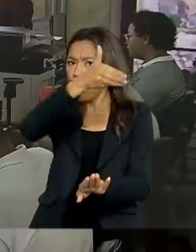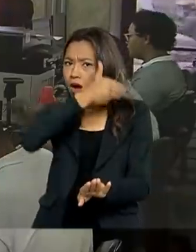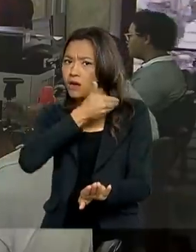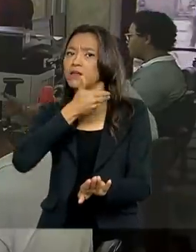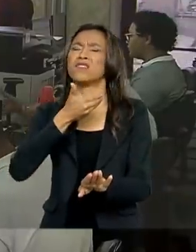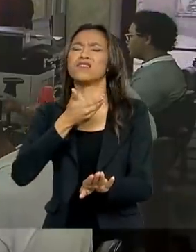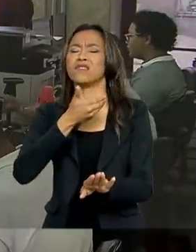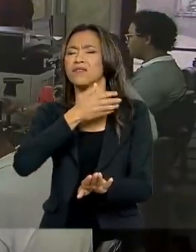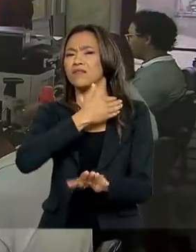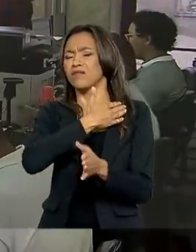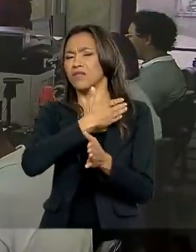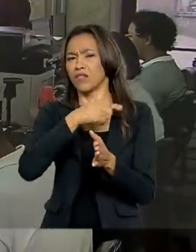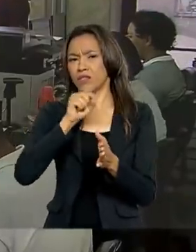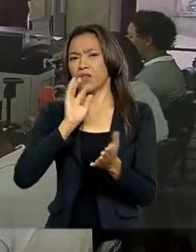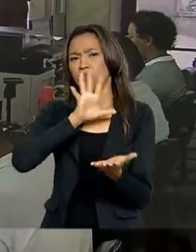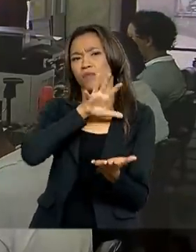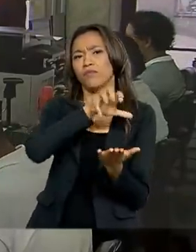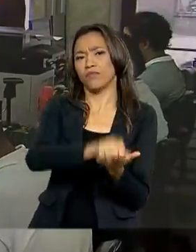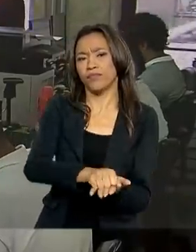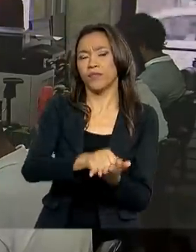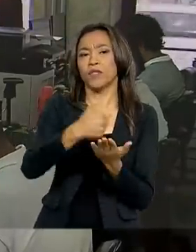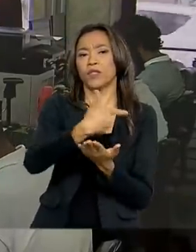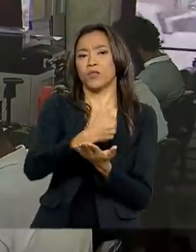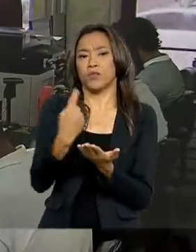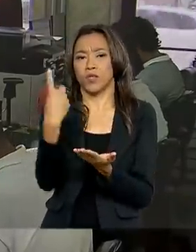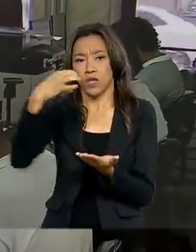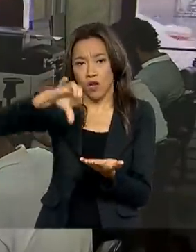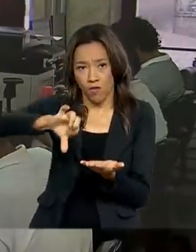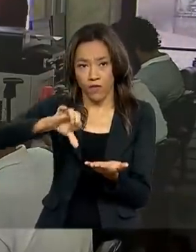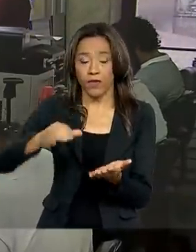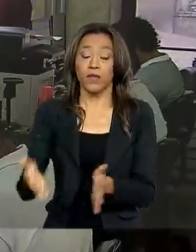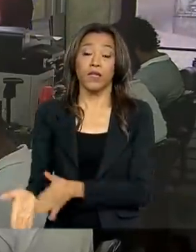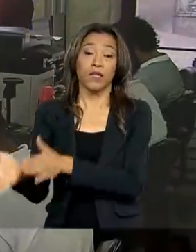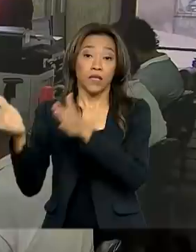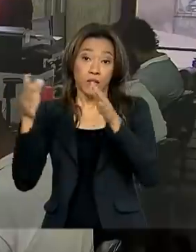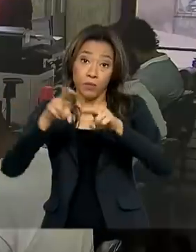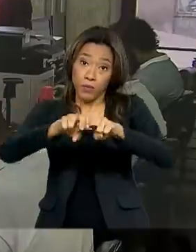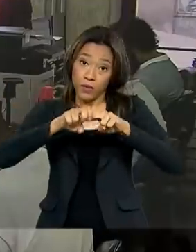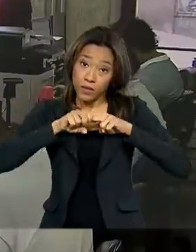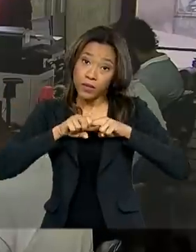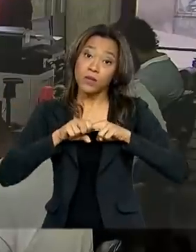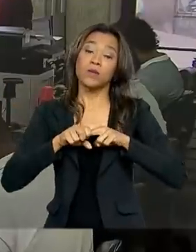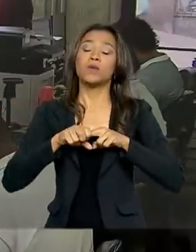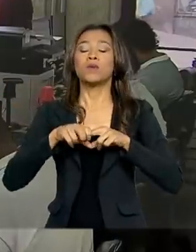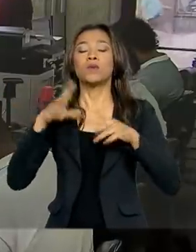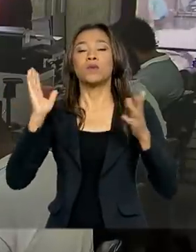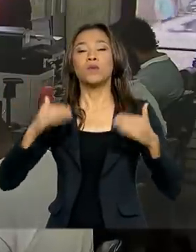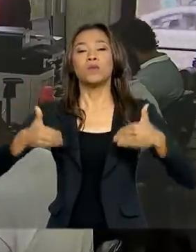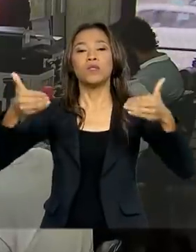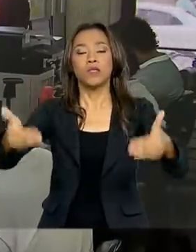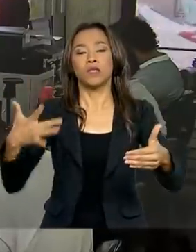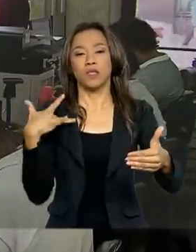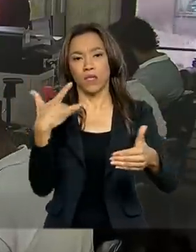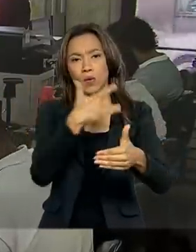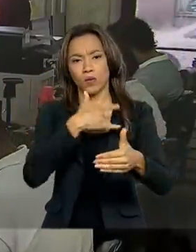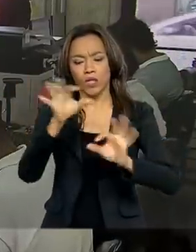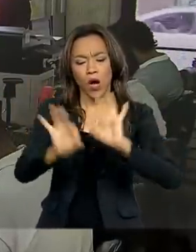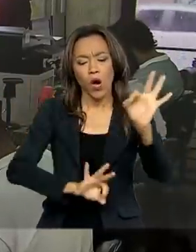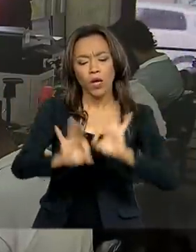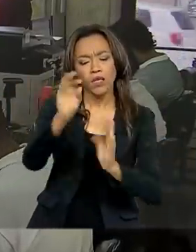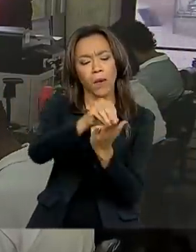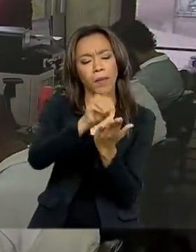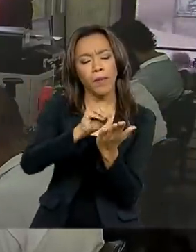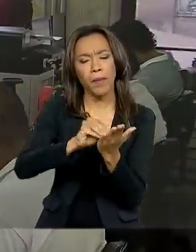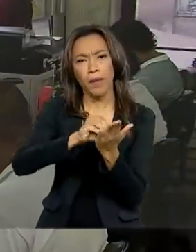desde o início de 2019. Por isso, também, o Ministério já está programando para o ano que vem novas